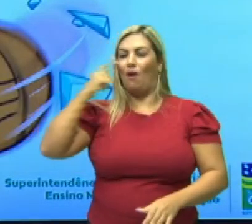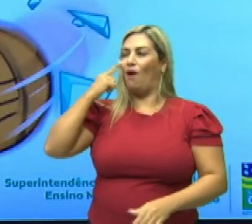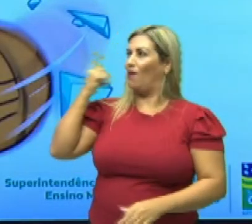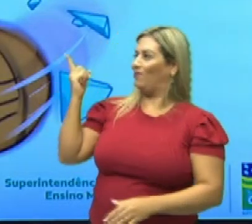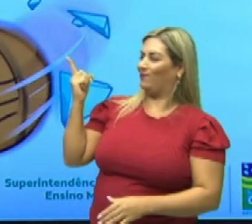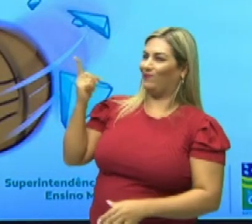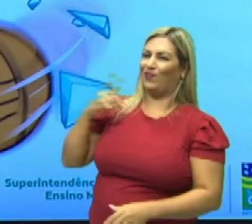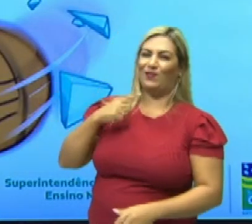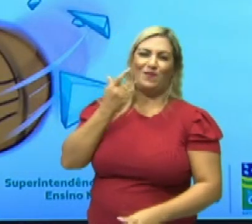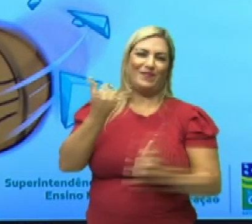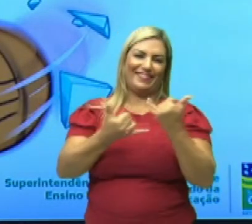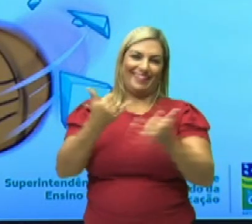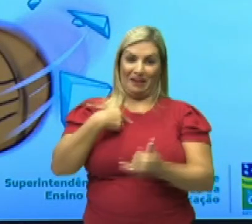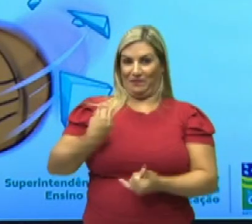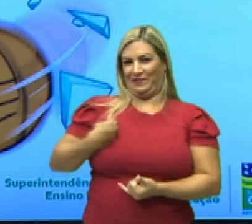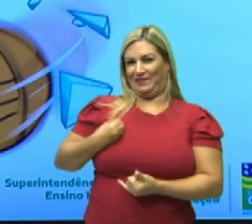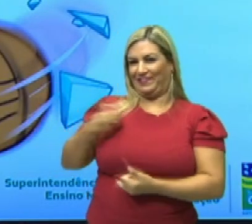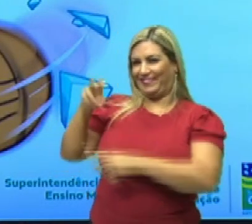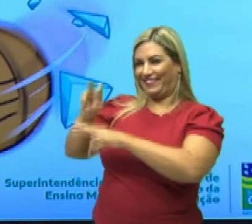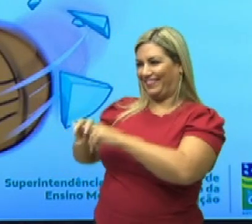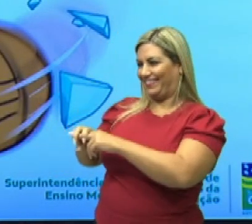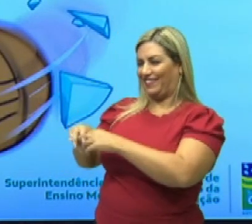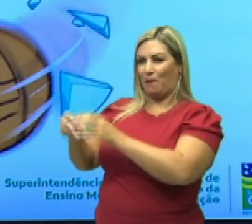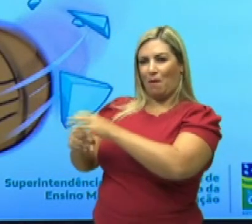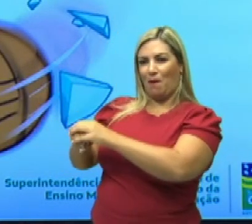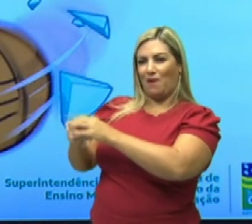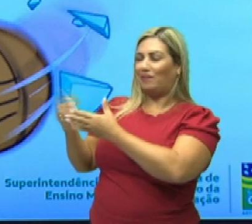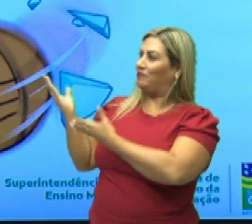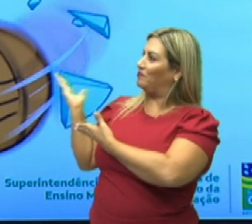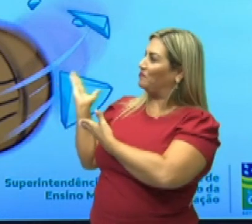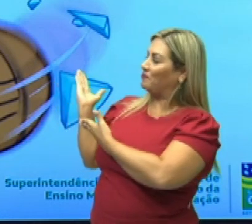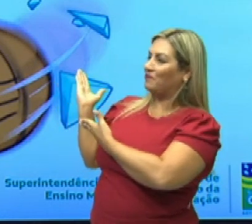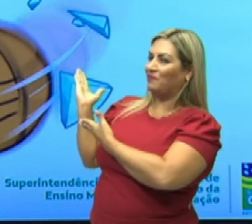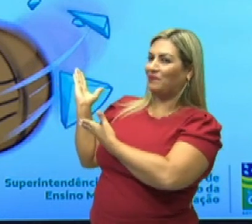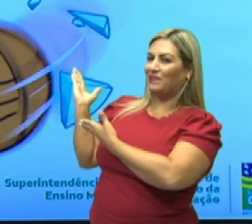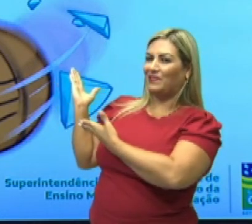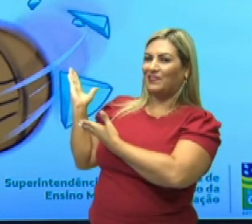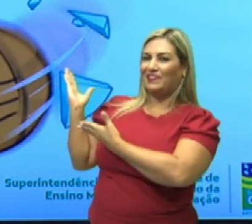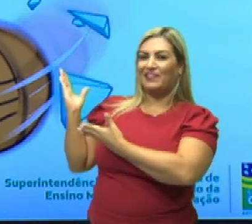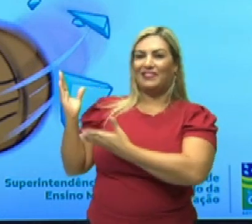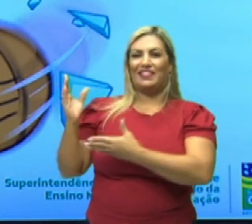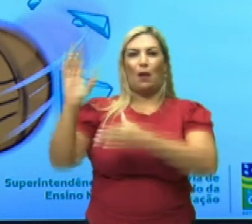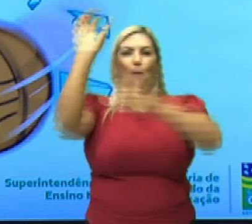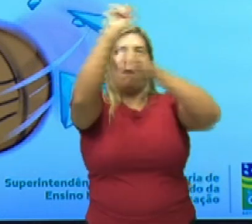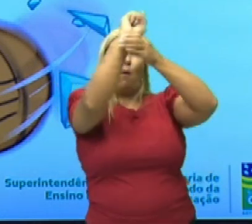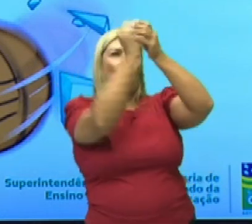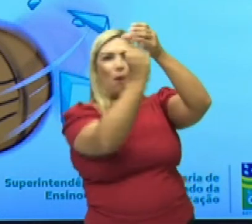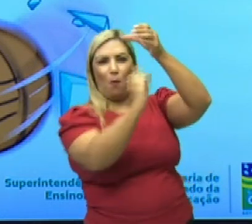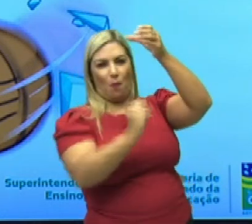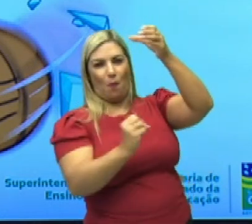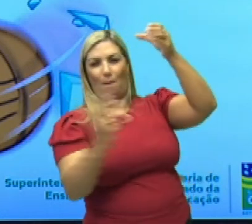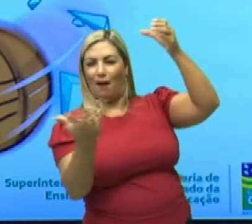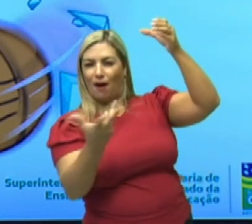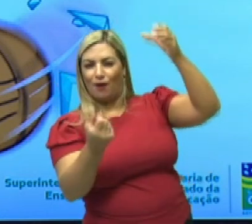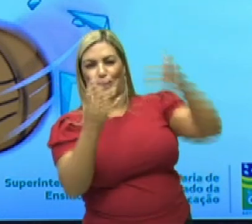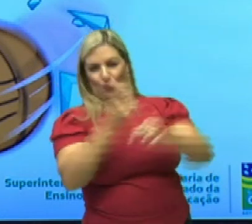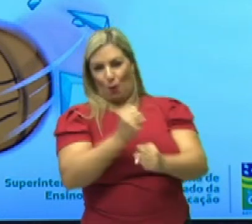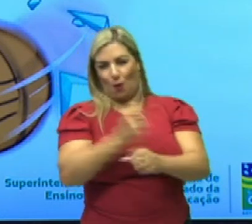eu estou fazendo uma gracinha aí para vocês, encaçapando essa bola, fazendo um ponto maravilhoso. E